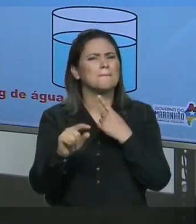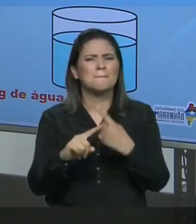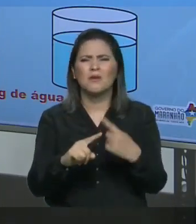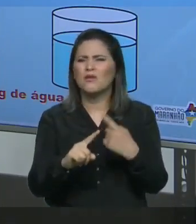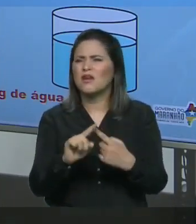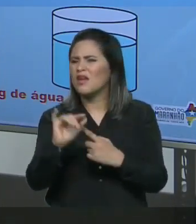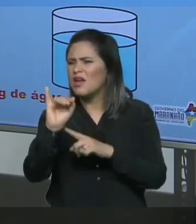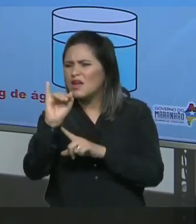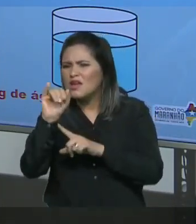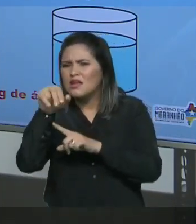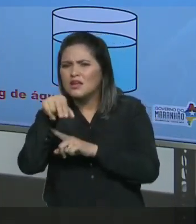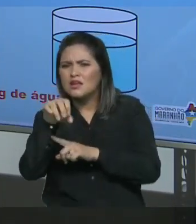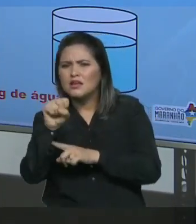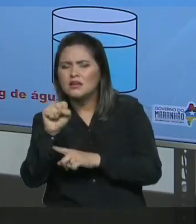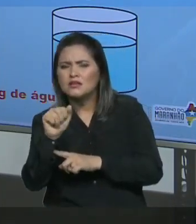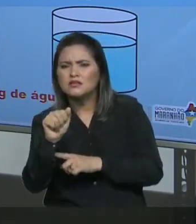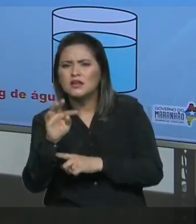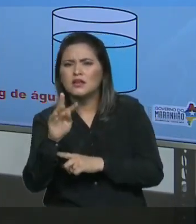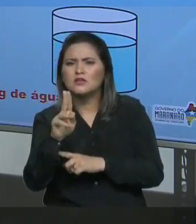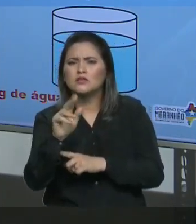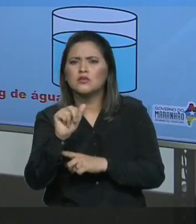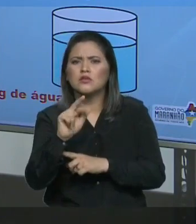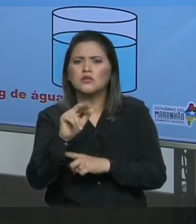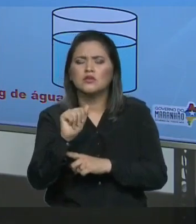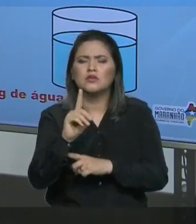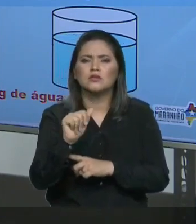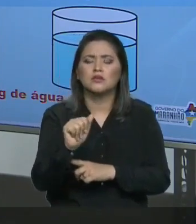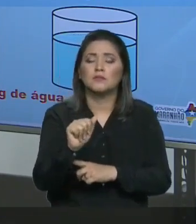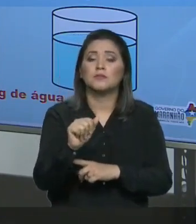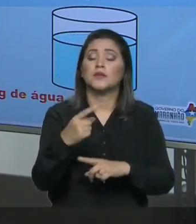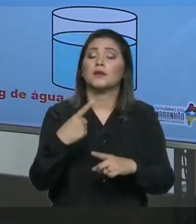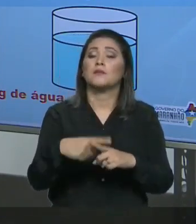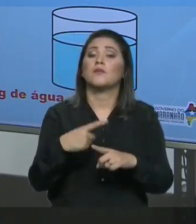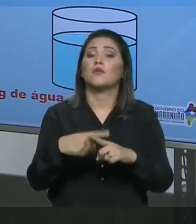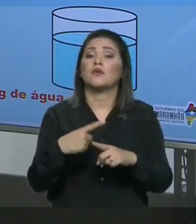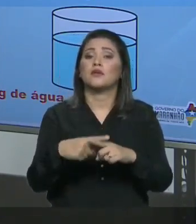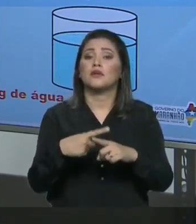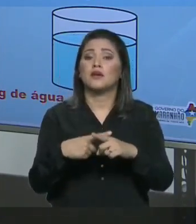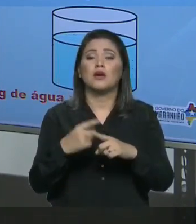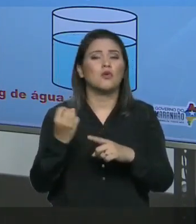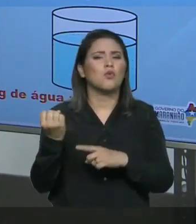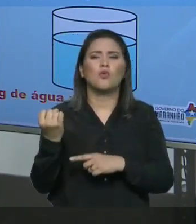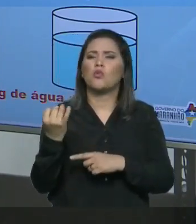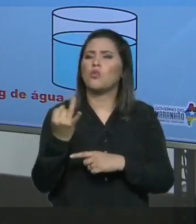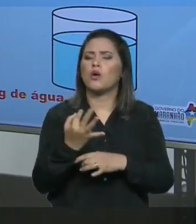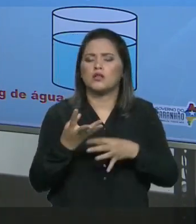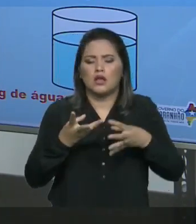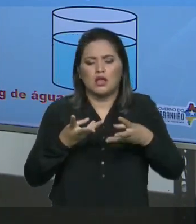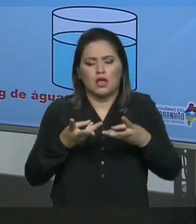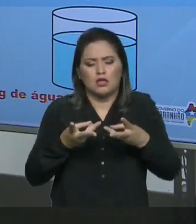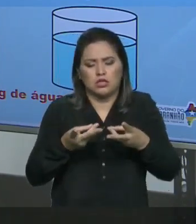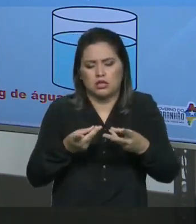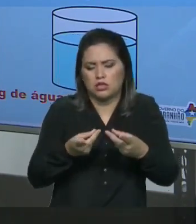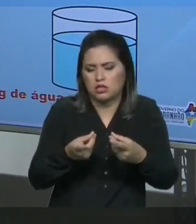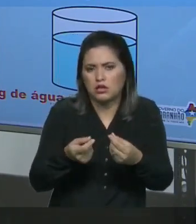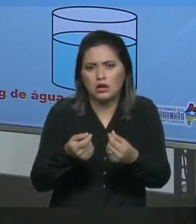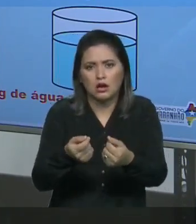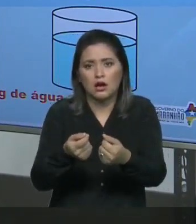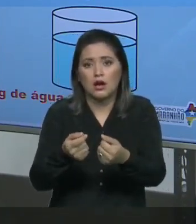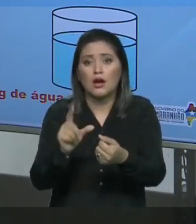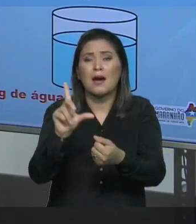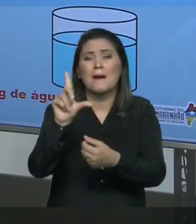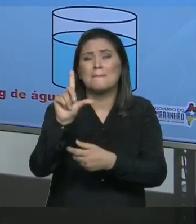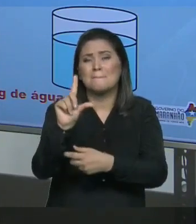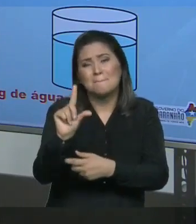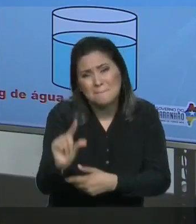15 graus celsius Com mil gramas de água Eu consigo dissolver 380 gramas de sal de cozinha Se eu colocar 350 gramas Eu tenho uma